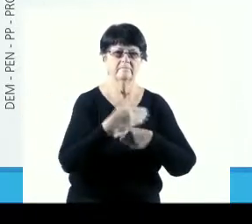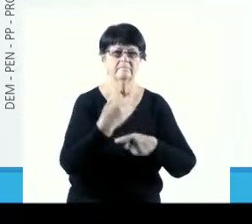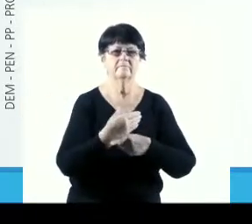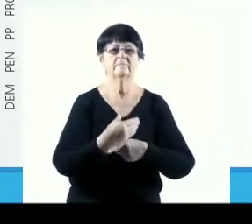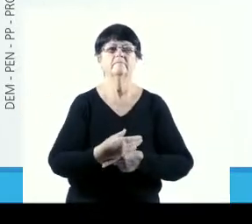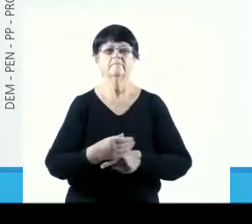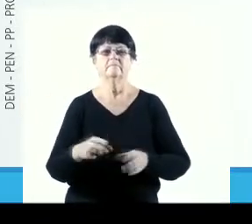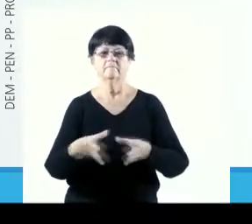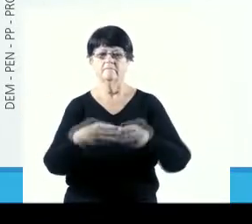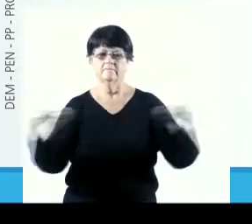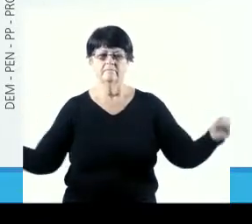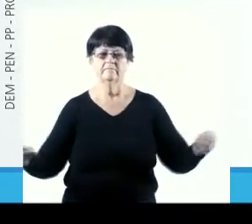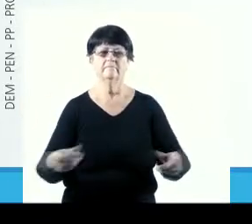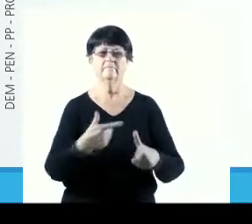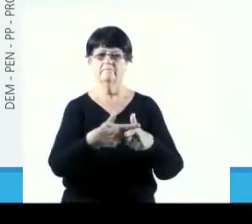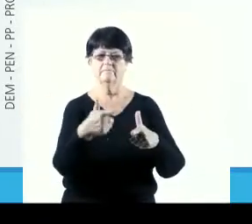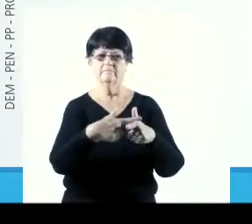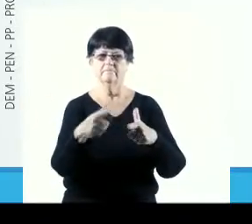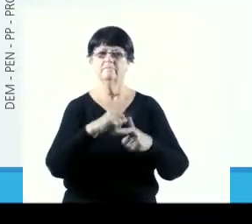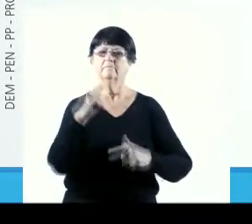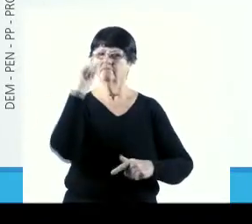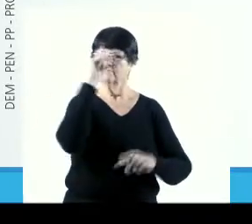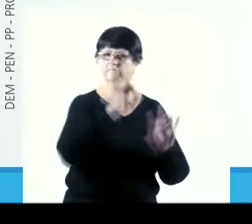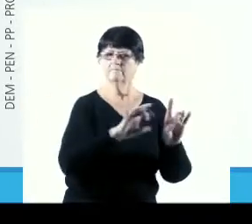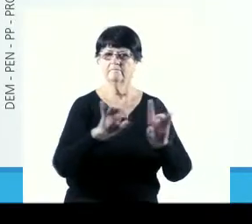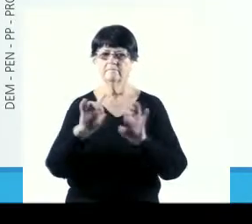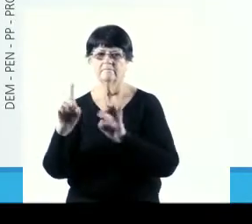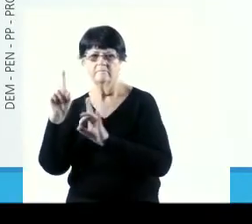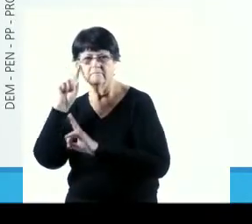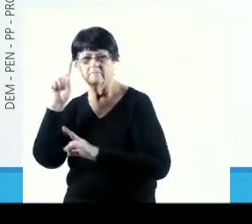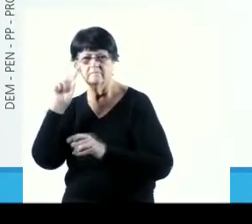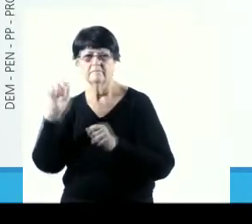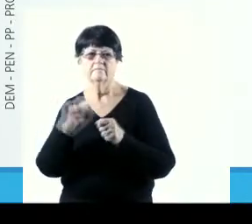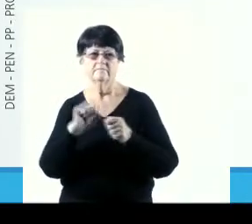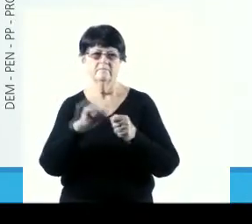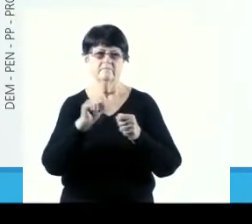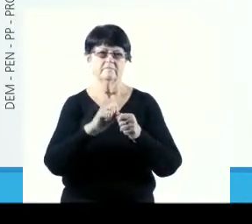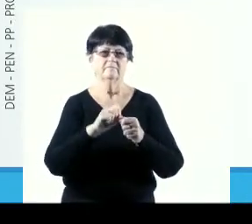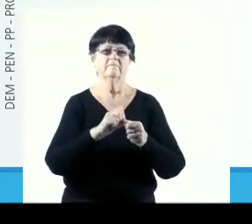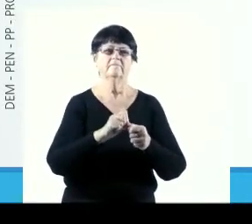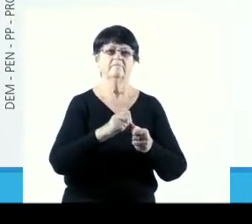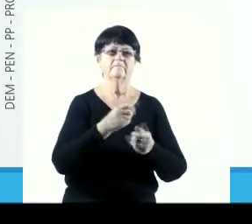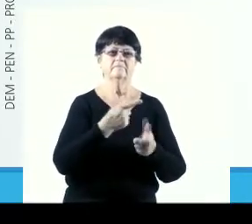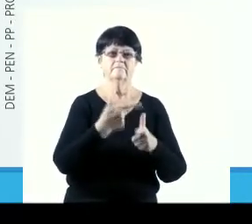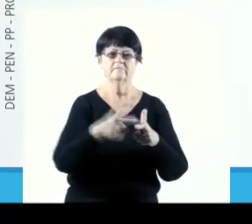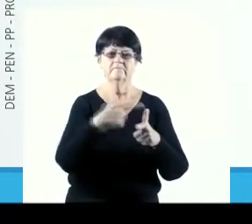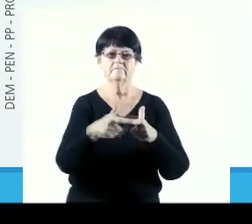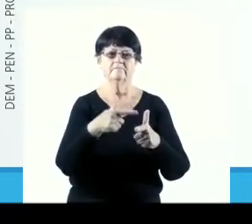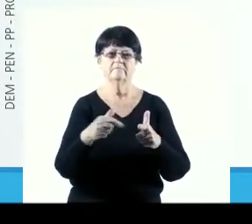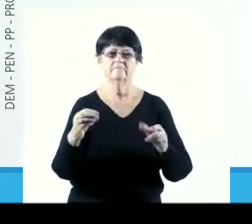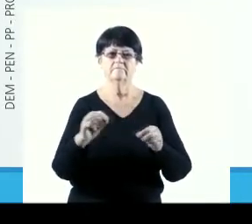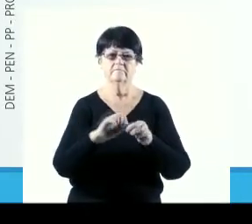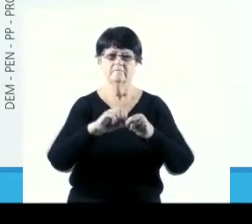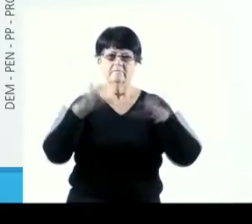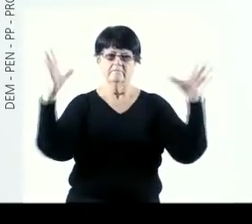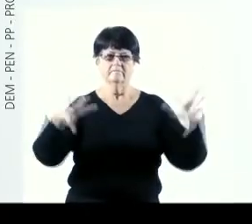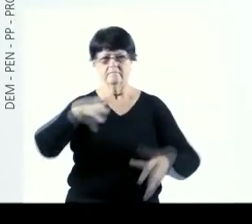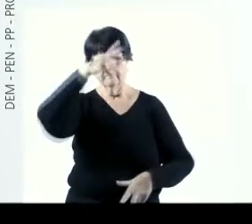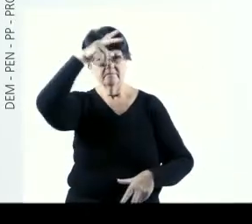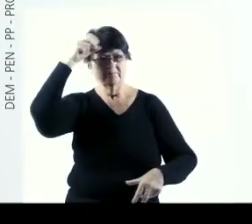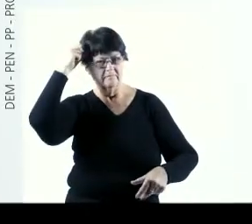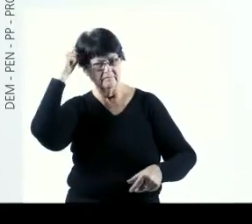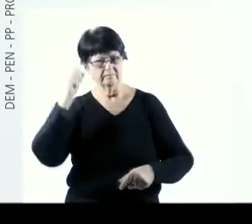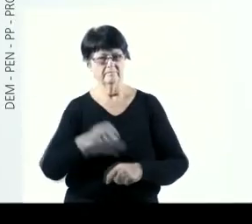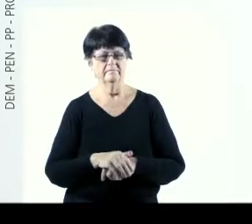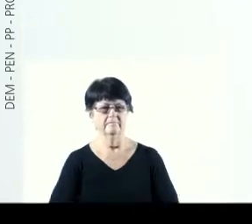para superar as dificuldades no dia a dia Dificuldades muitas vezes criadas pela própria prefeitura Que